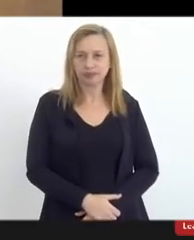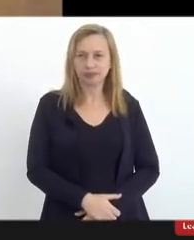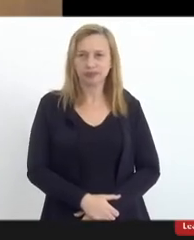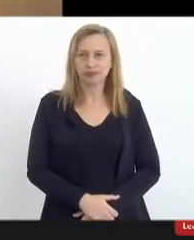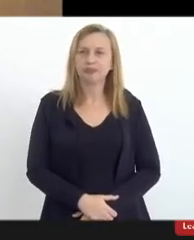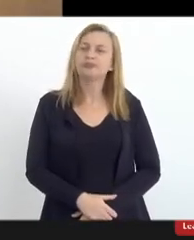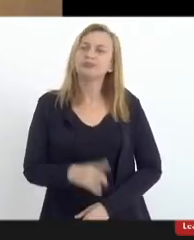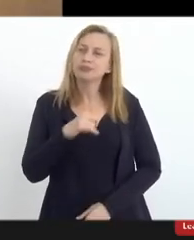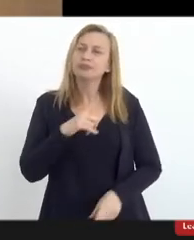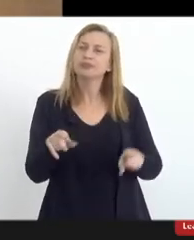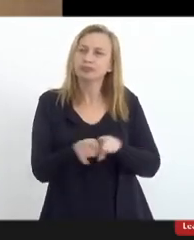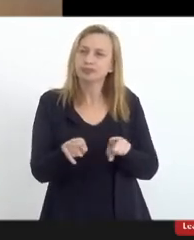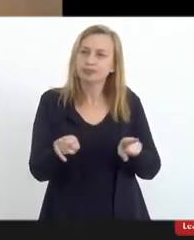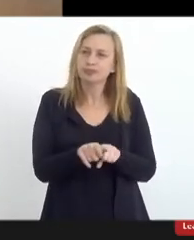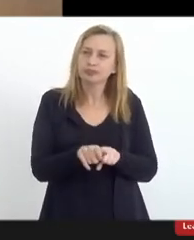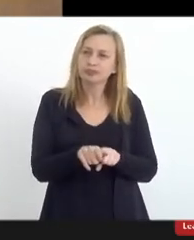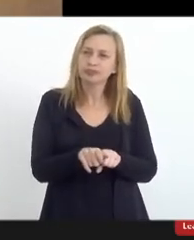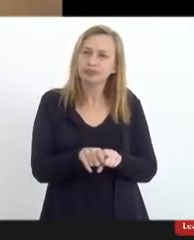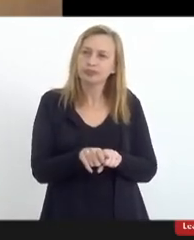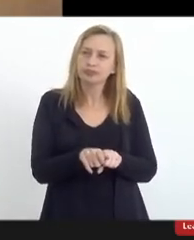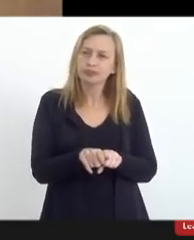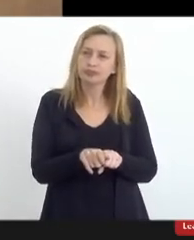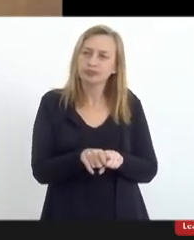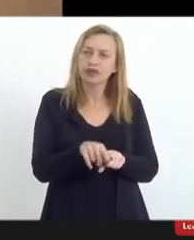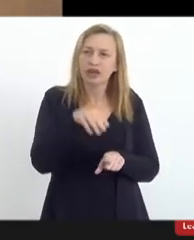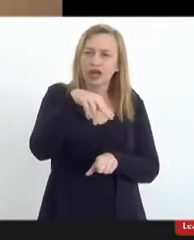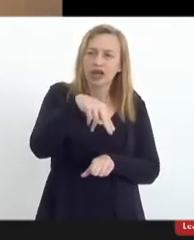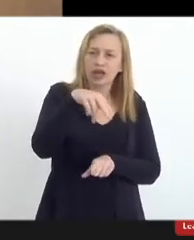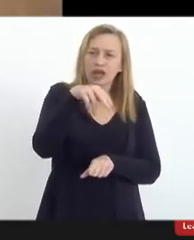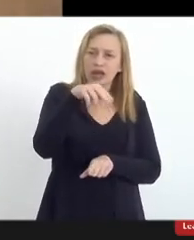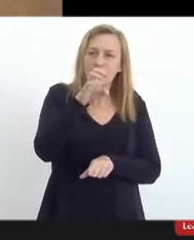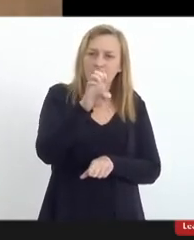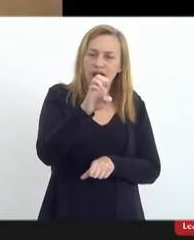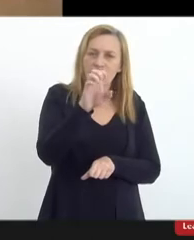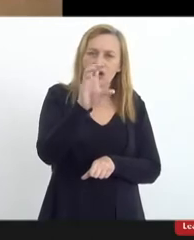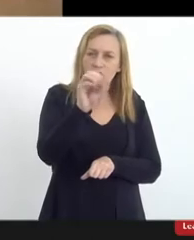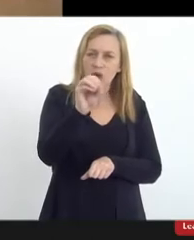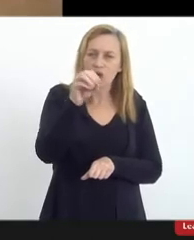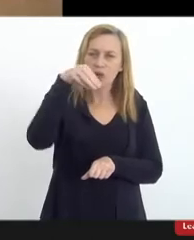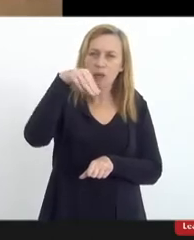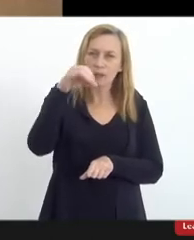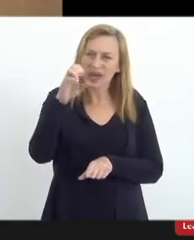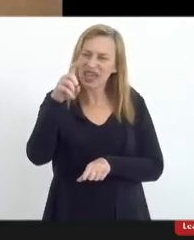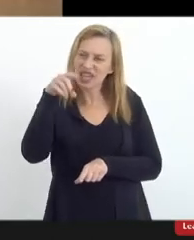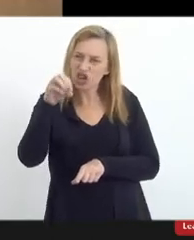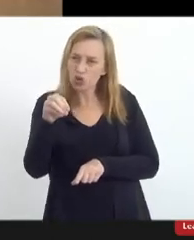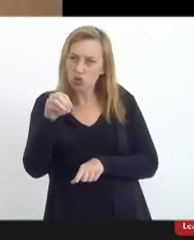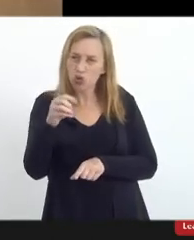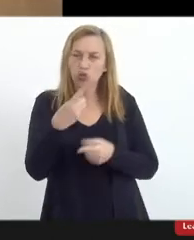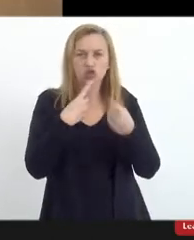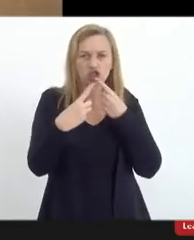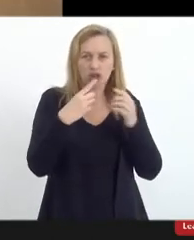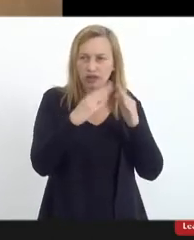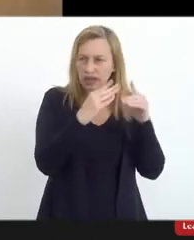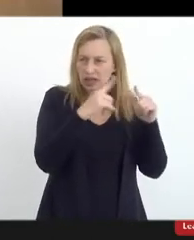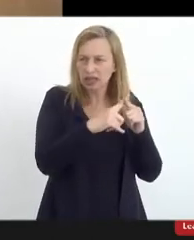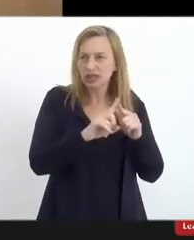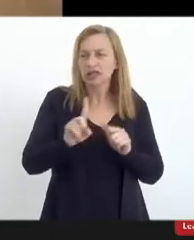Temos também, então, esse é o aspecto ecumênico do diálogo da Igreja. Depois, nós temos o diálogo